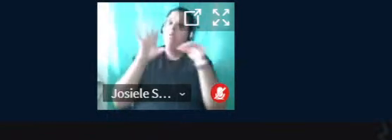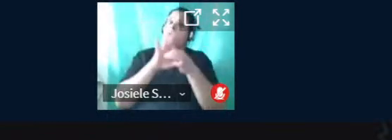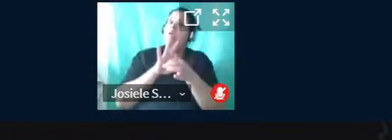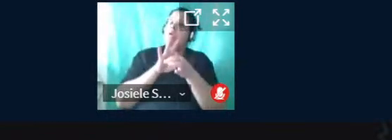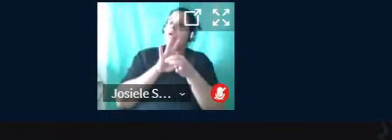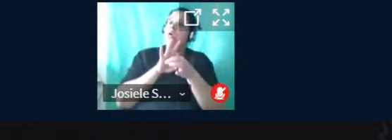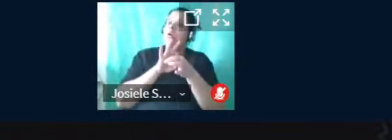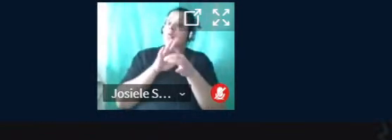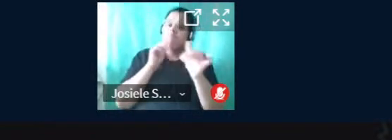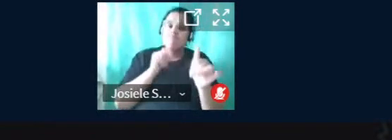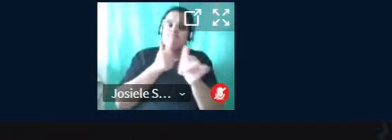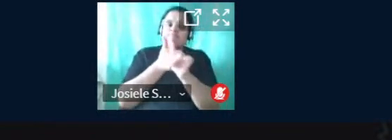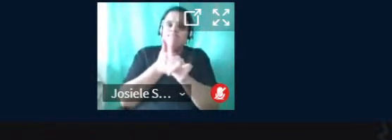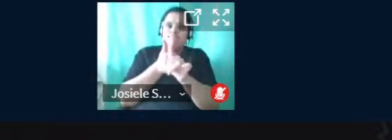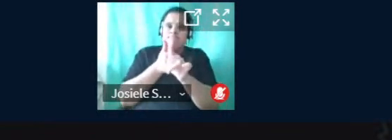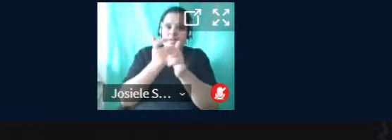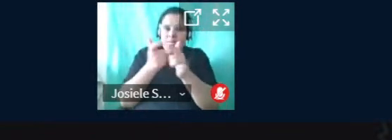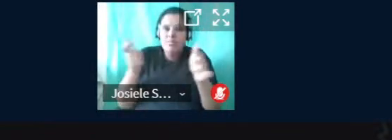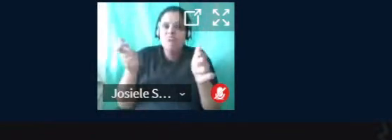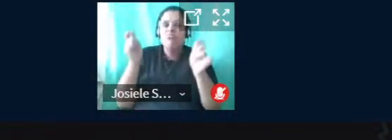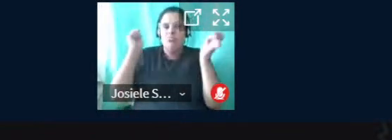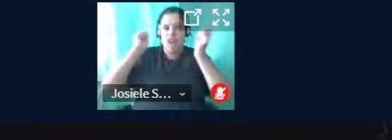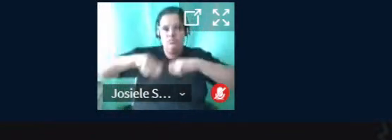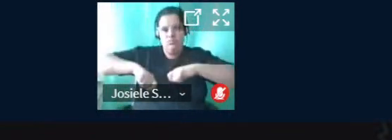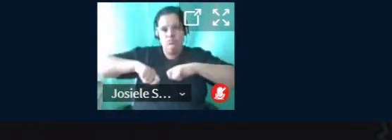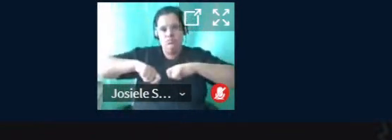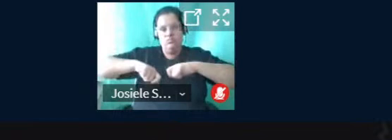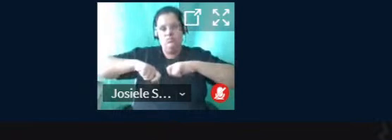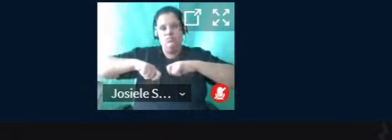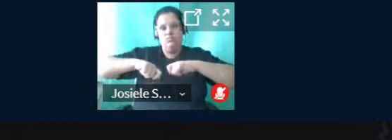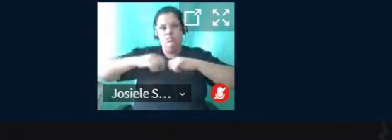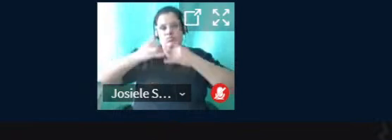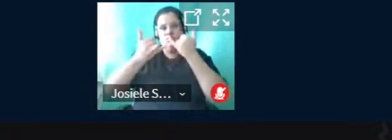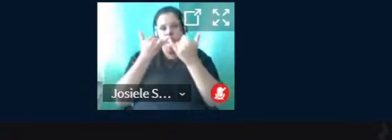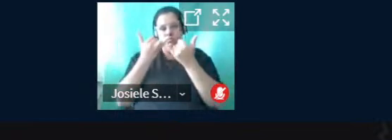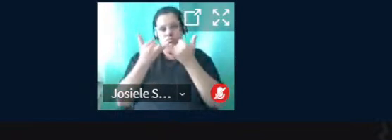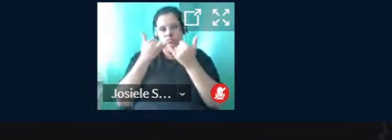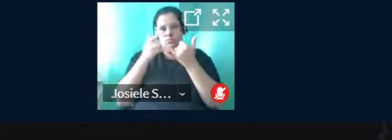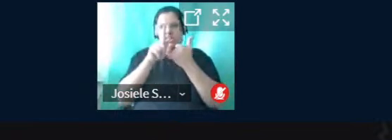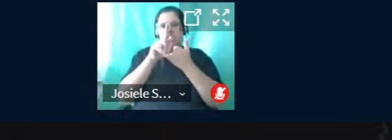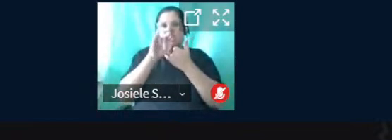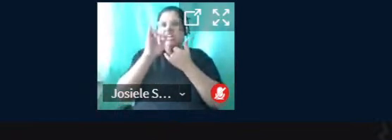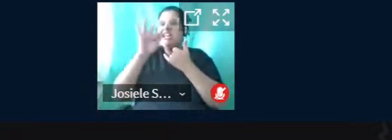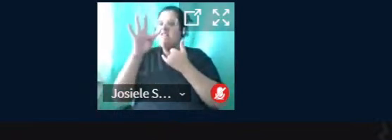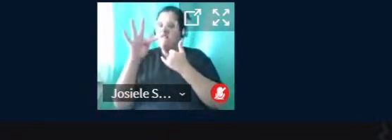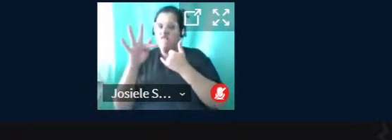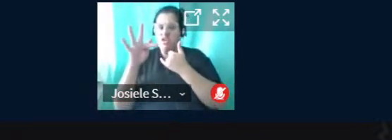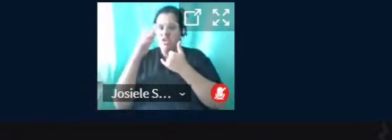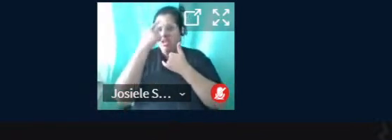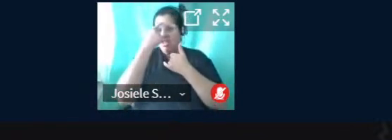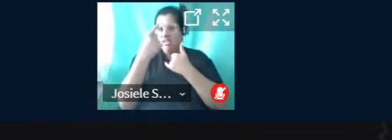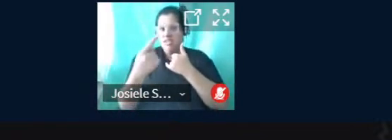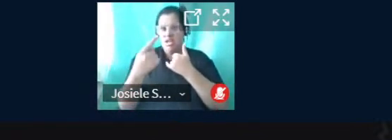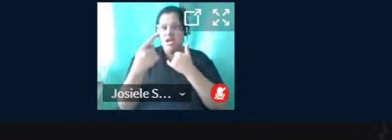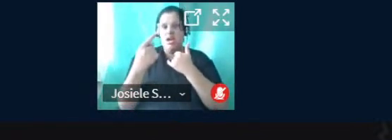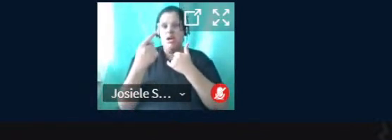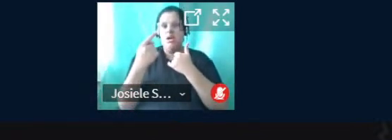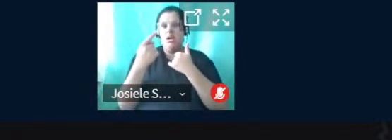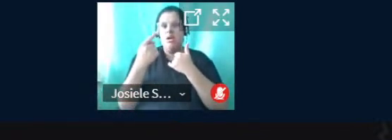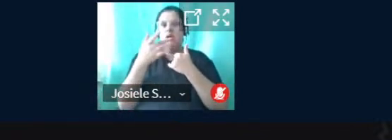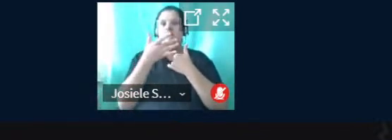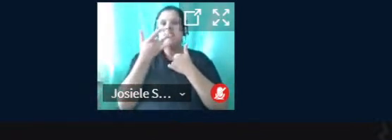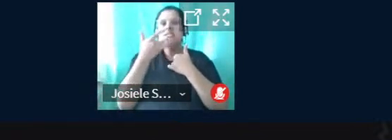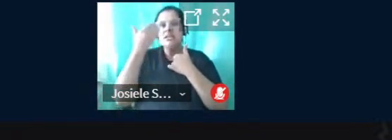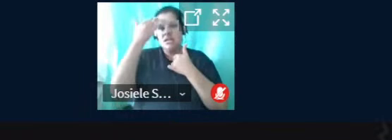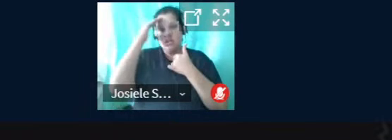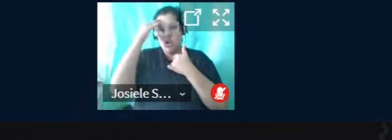e a nossa proximidade aumentou, a proximidade com o nosso professor aumentou. Por exemplo, os GIFs. Foi uma ideia que ele teve para facilitar